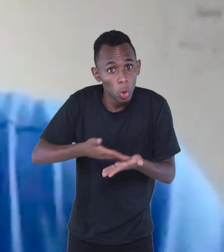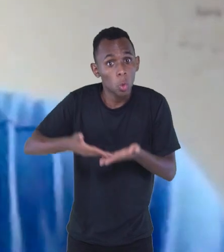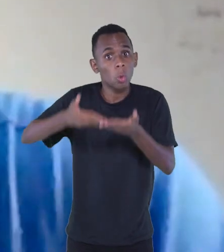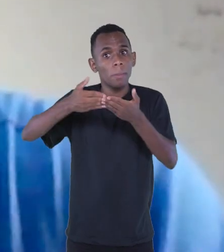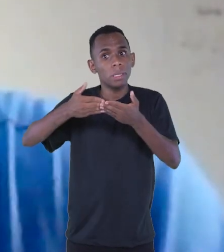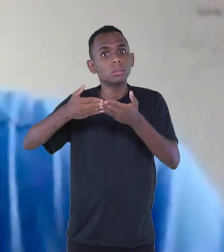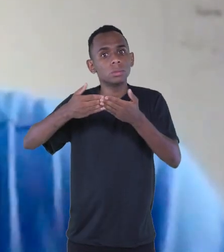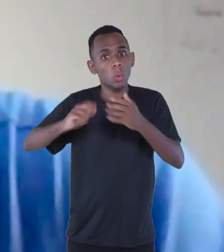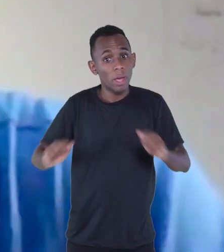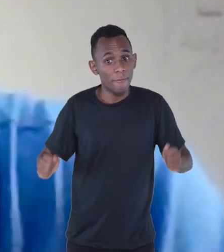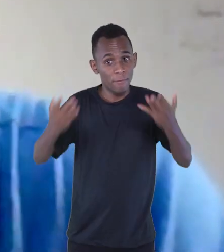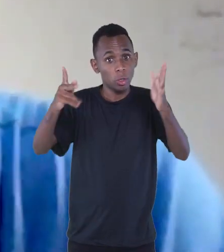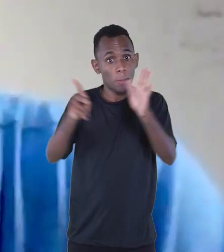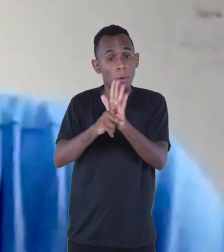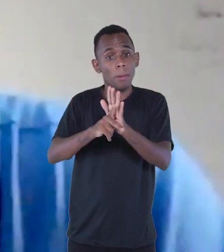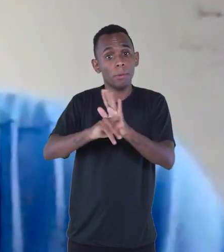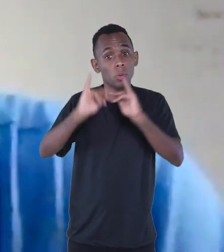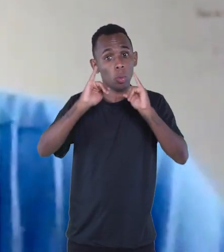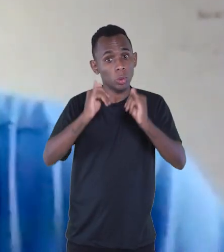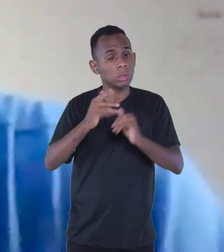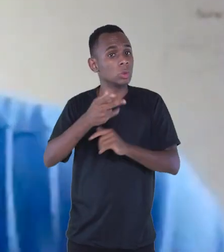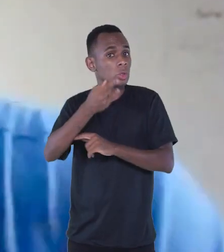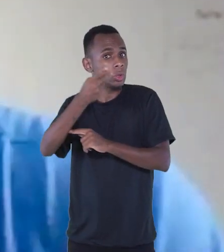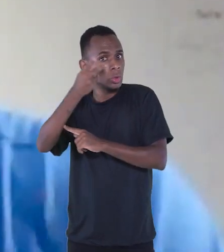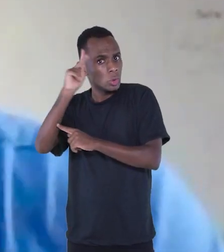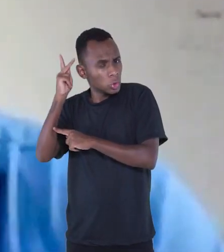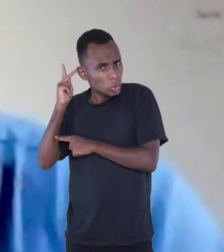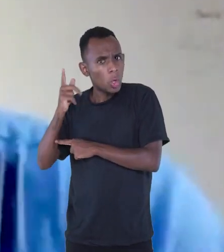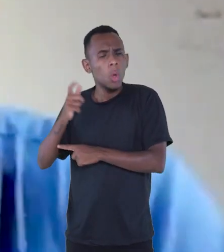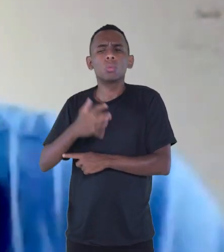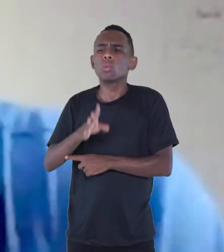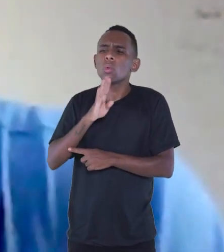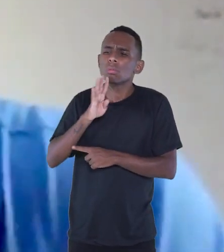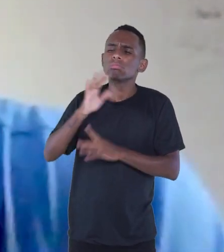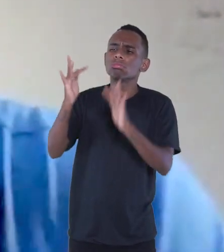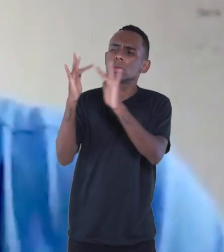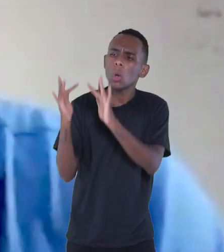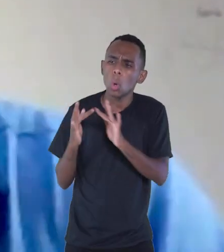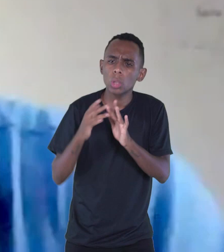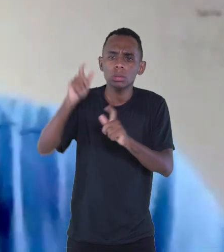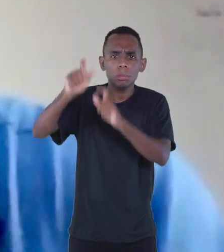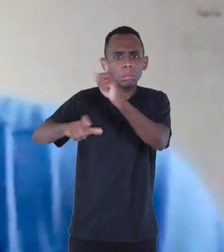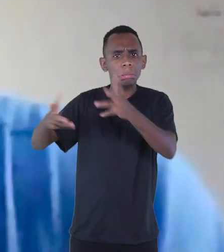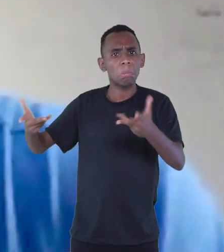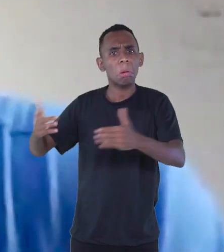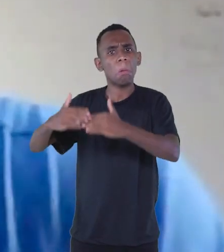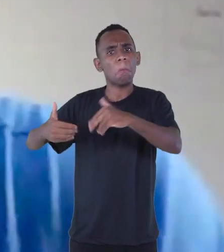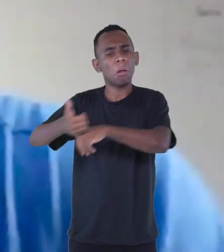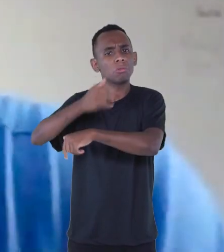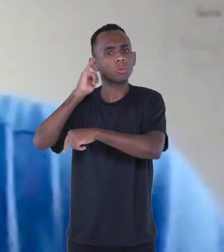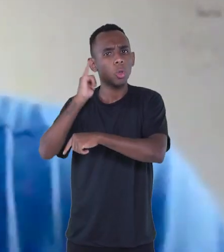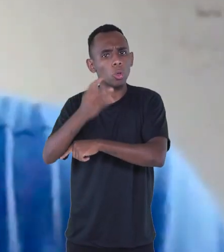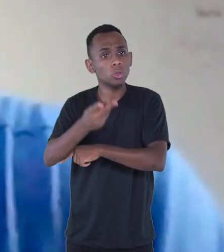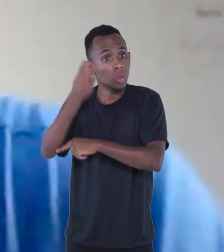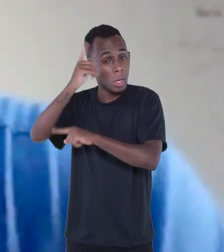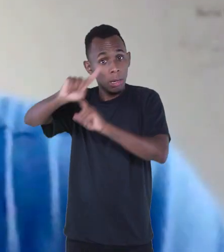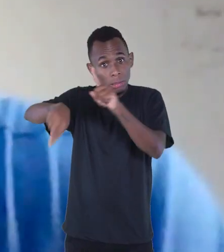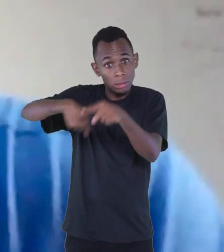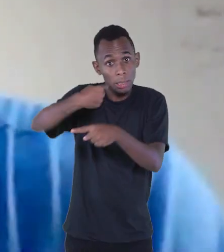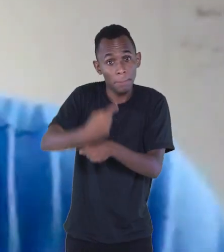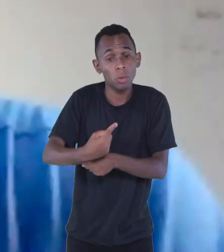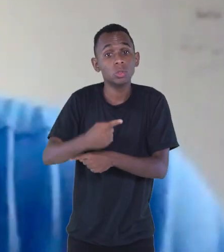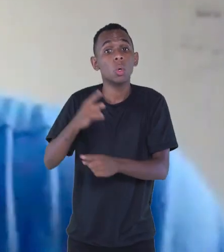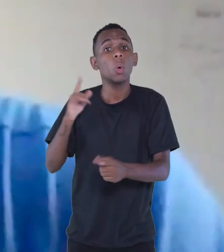eventos de contação de histórias. Enfim, vou conhecendo grandes contadores de histórias. E só muito mais tarde eu vou descobrir